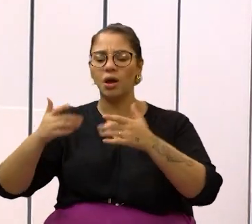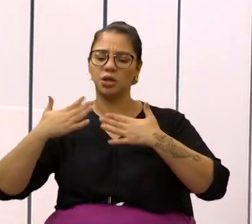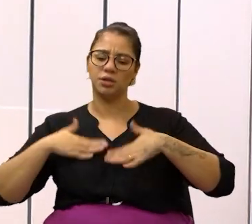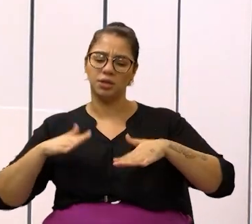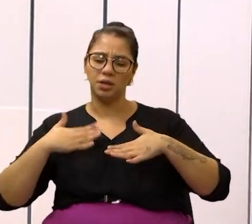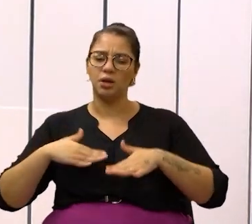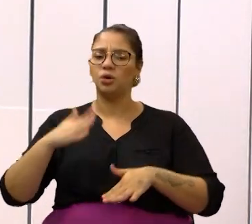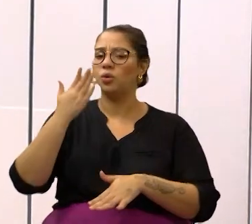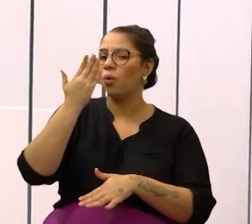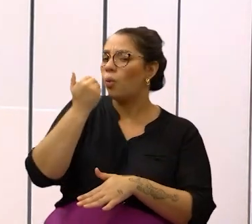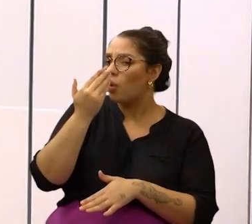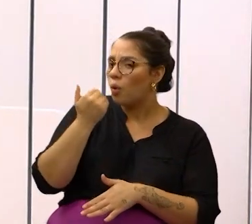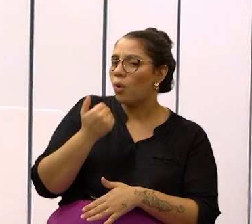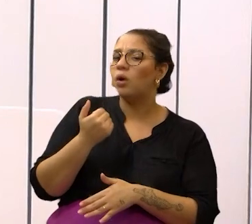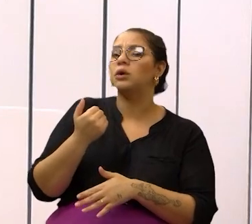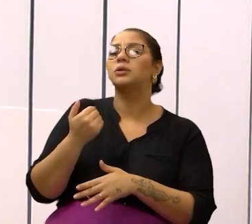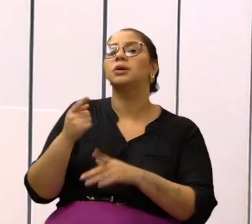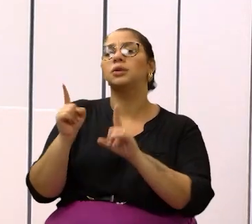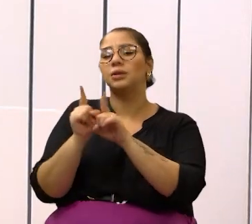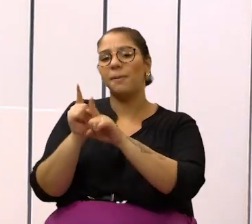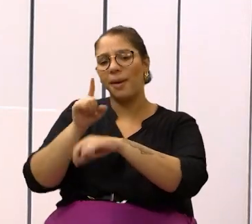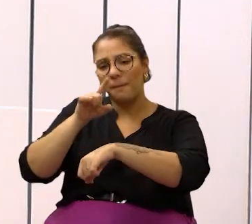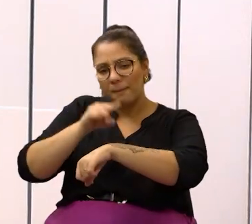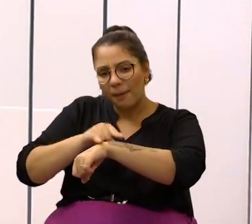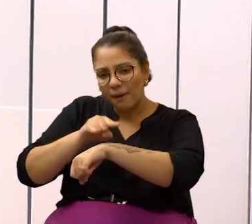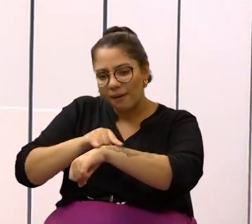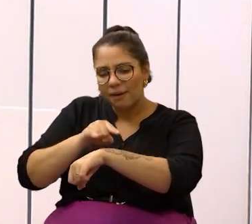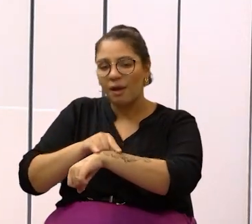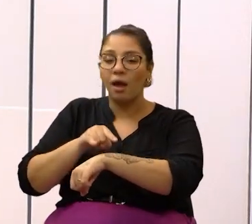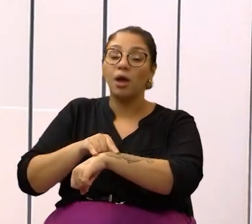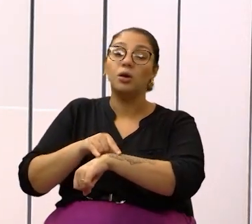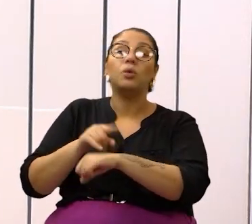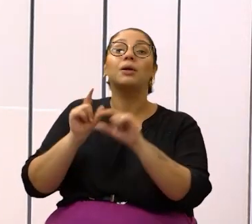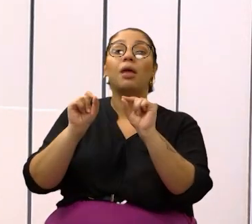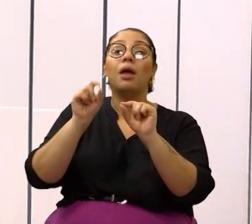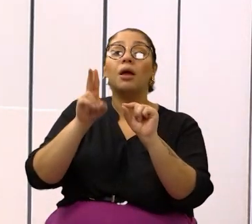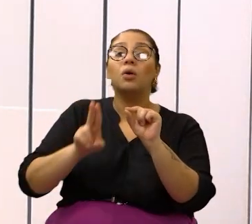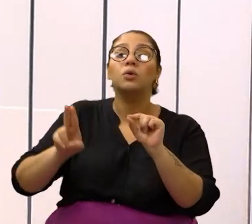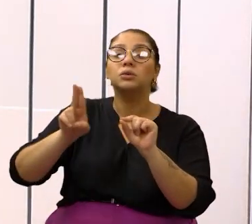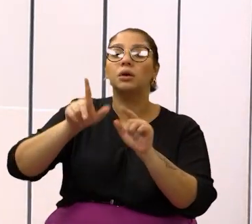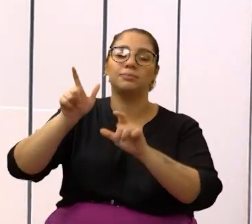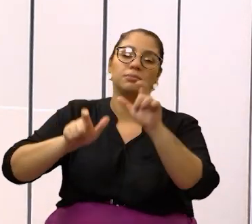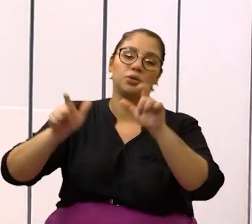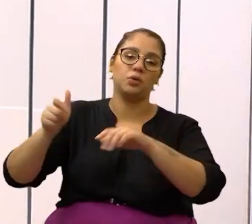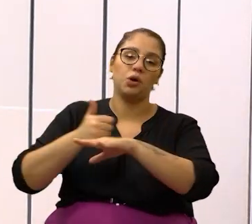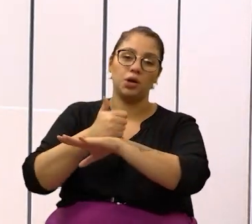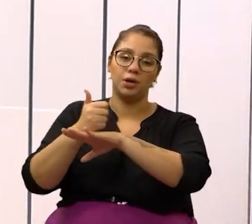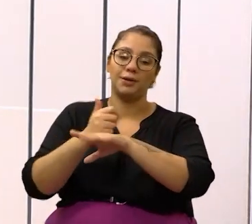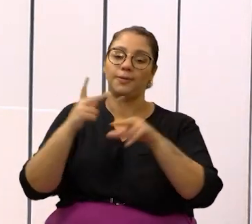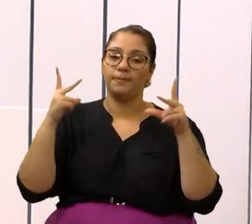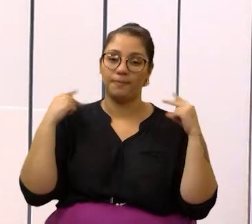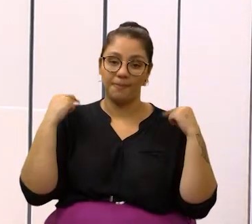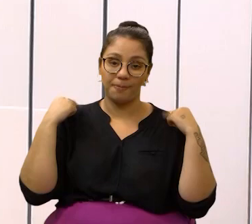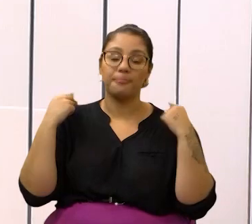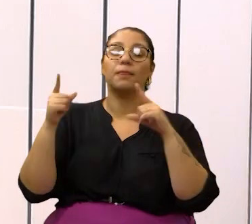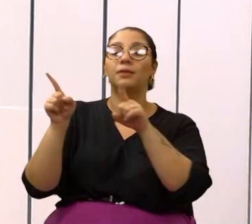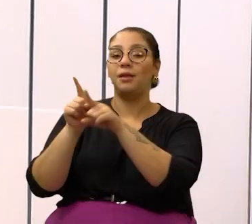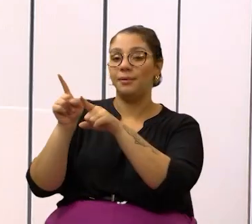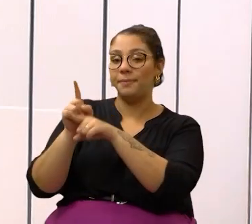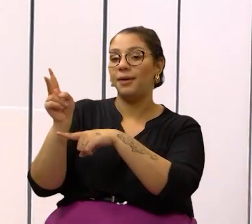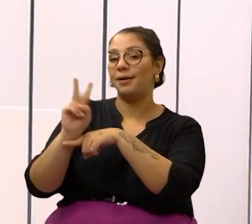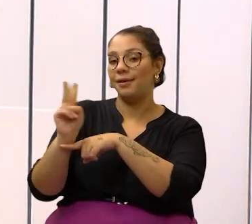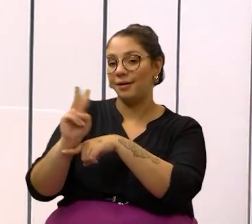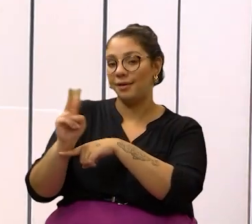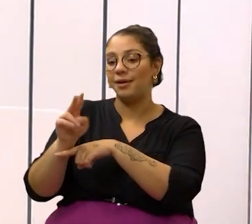para descanso, refeição, a instalação de banheiros para a utilização de motoristas e fiscais do